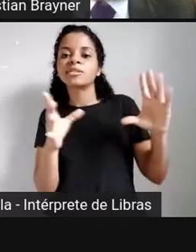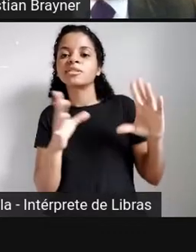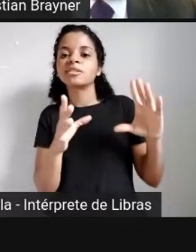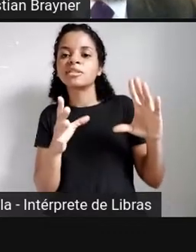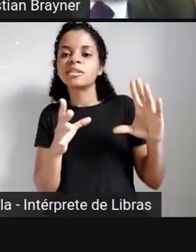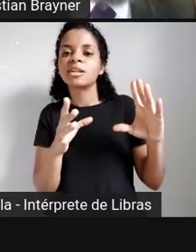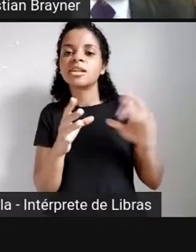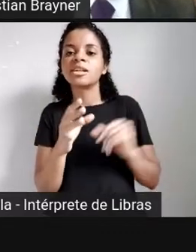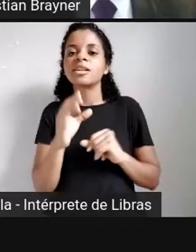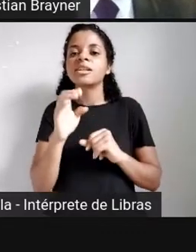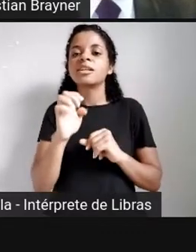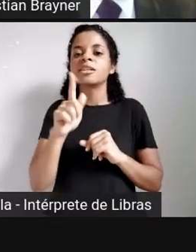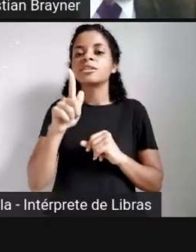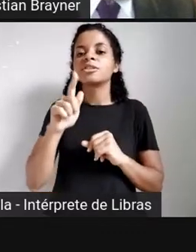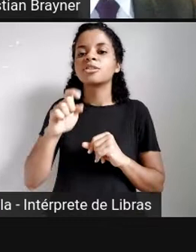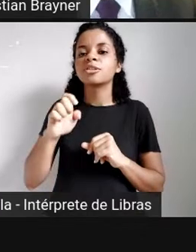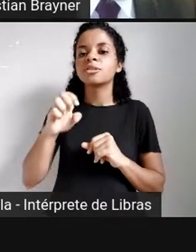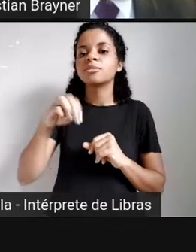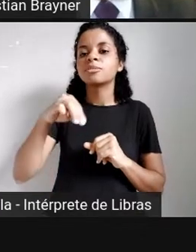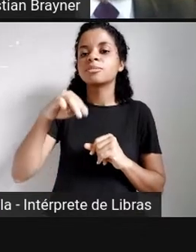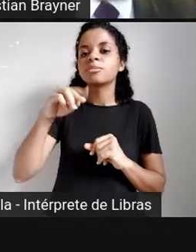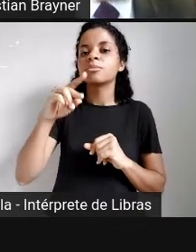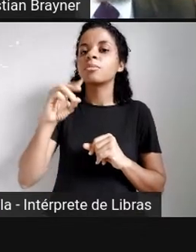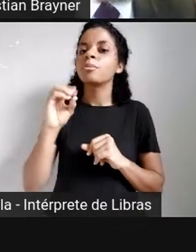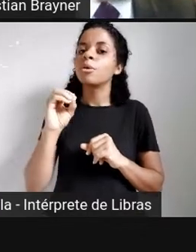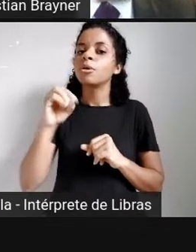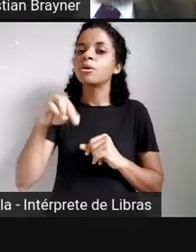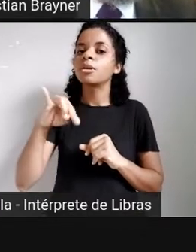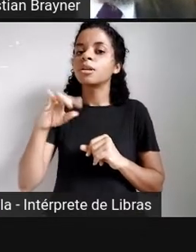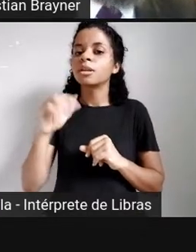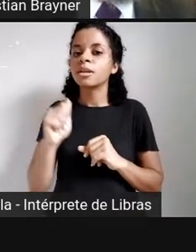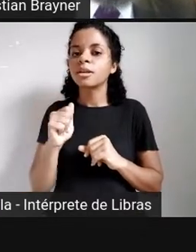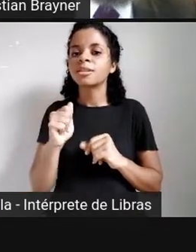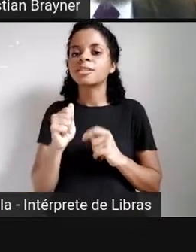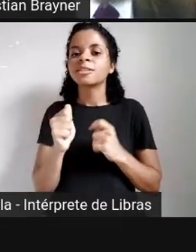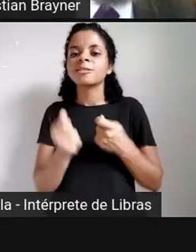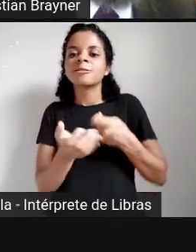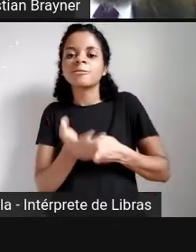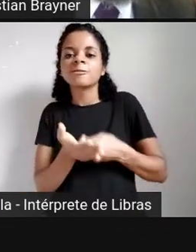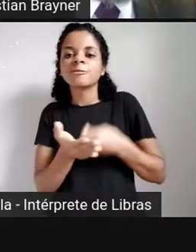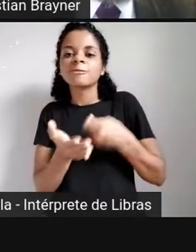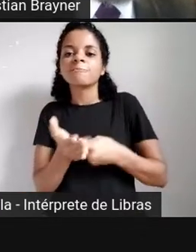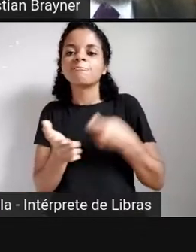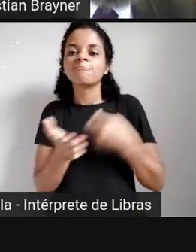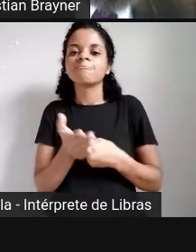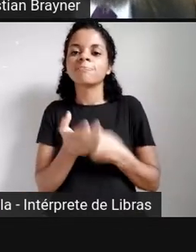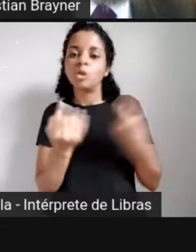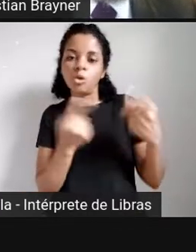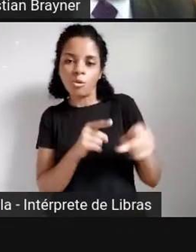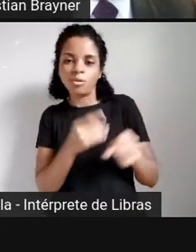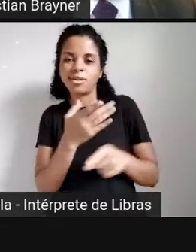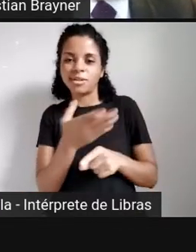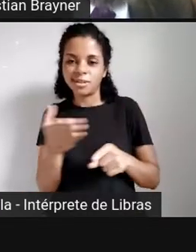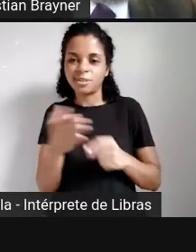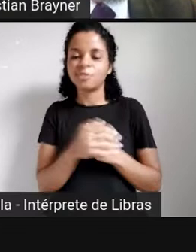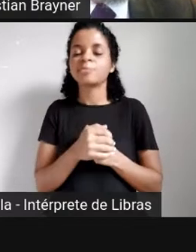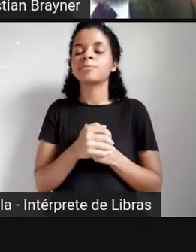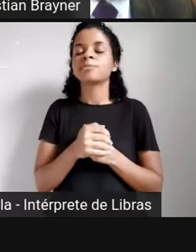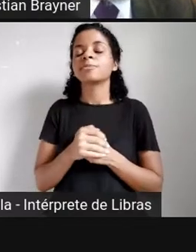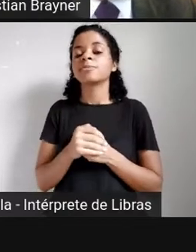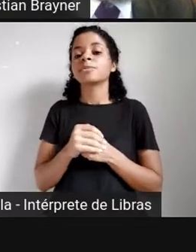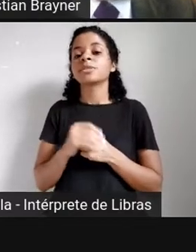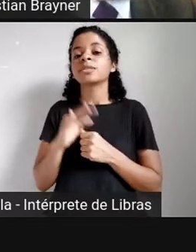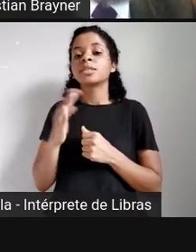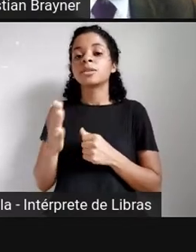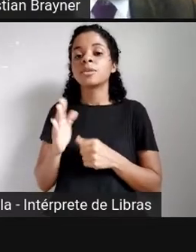oposição a determinadas ferramentas consideradas muito rígidas, etc. Então, nas próprias respostas